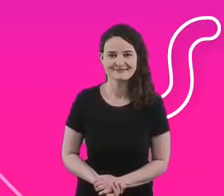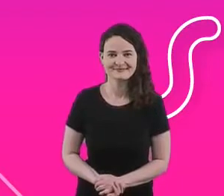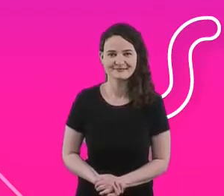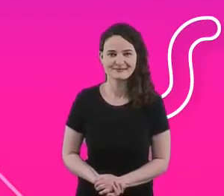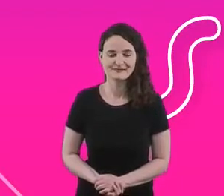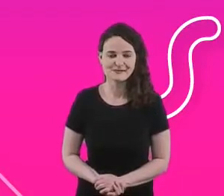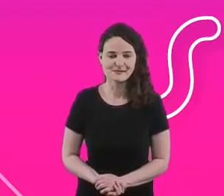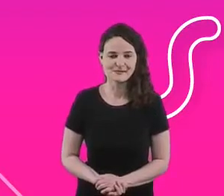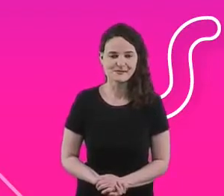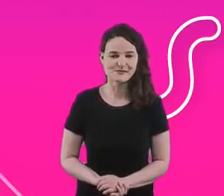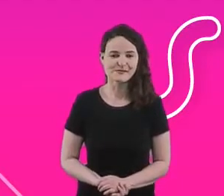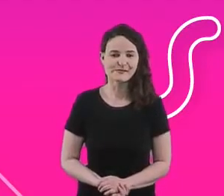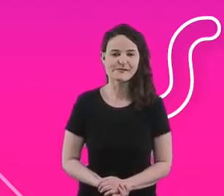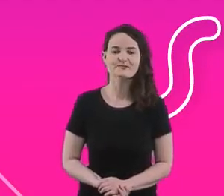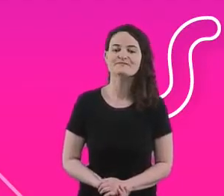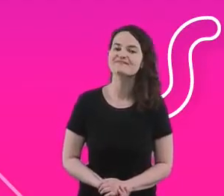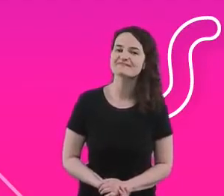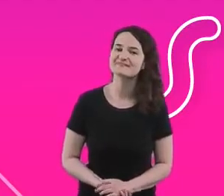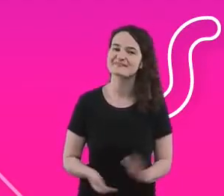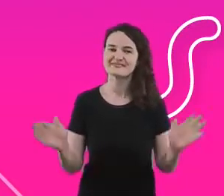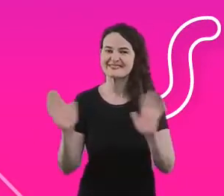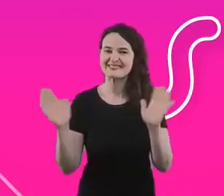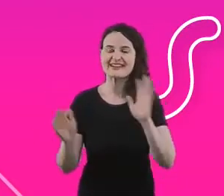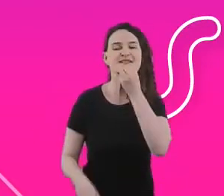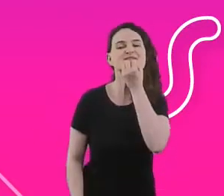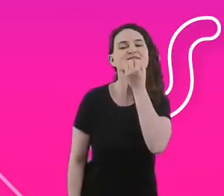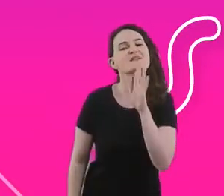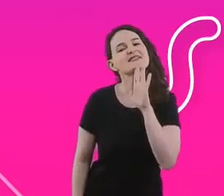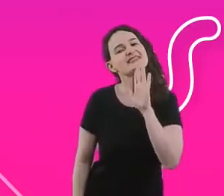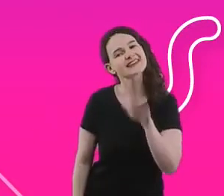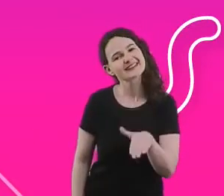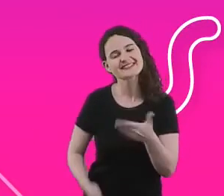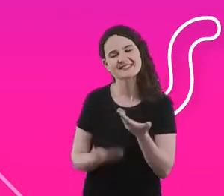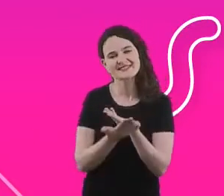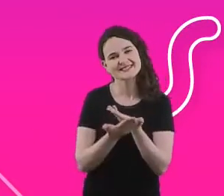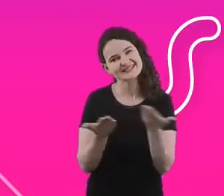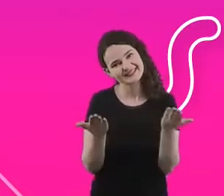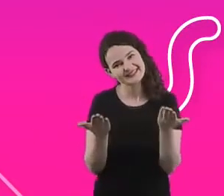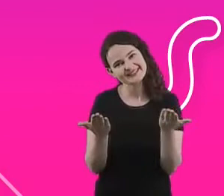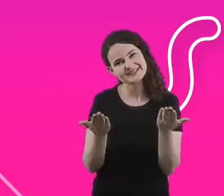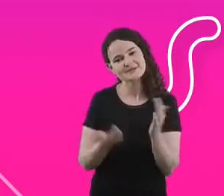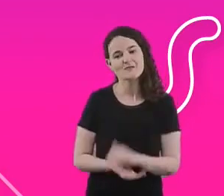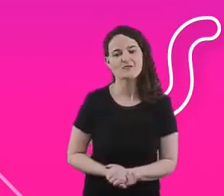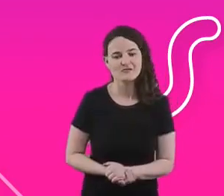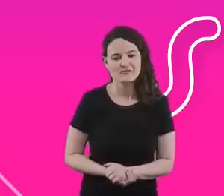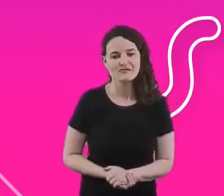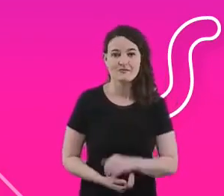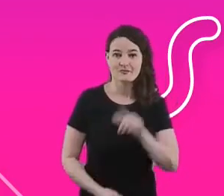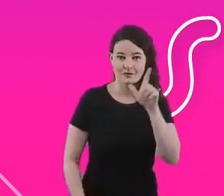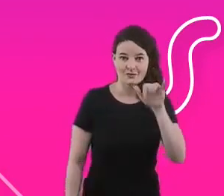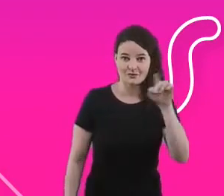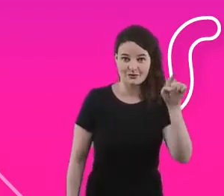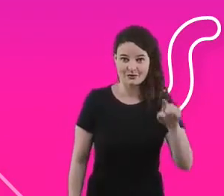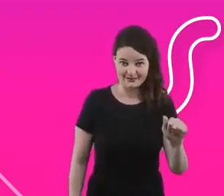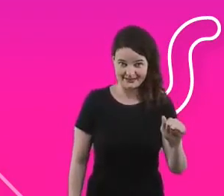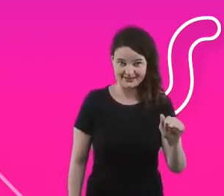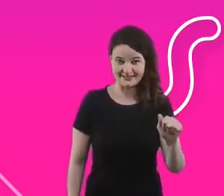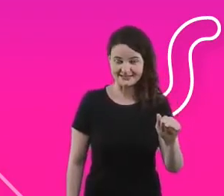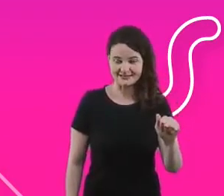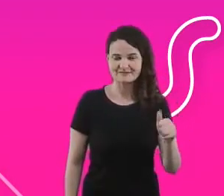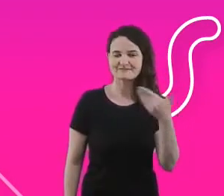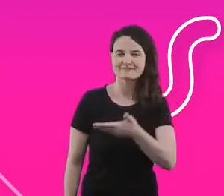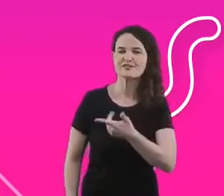Olá pessoal, tarde a todo mundo. Sou Luiz Larico, então sou gerente de impacto e sustentabilidade na Ambev